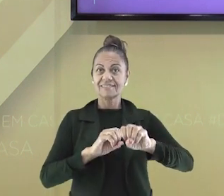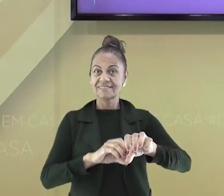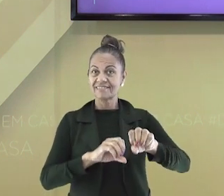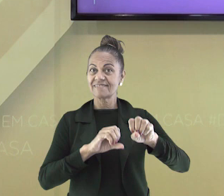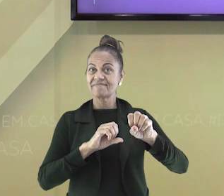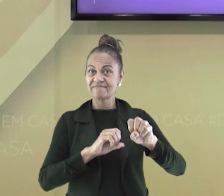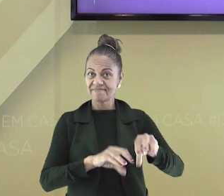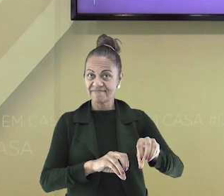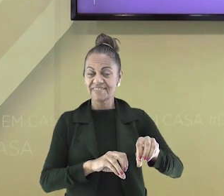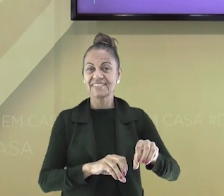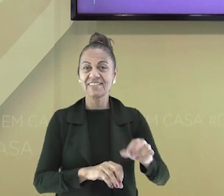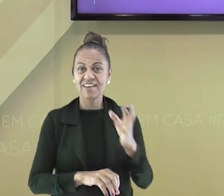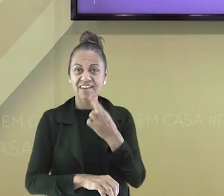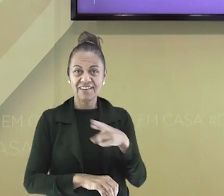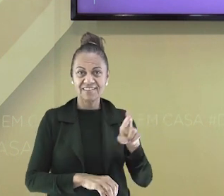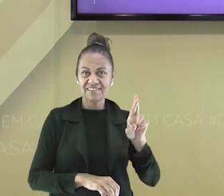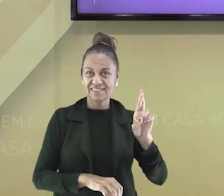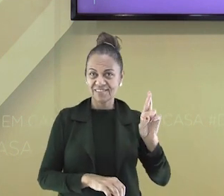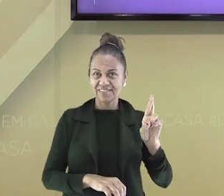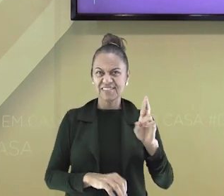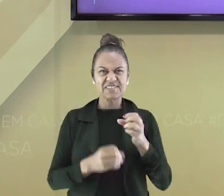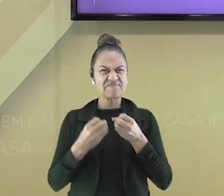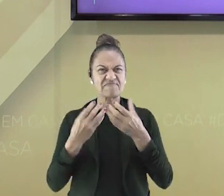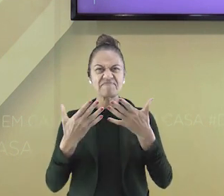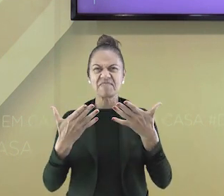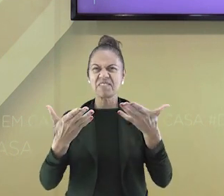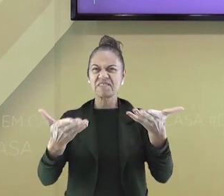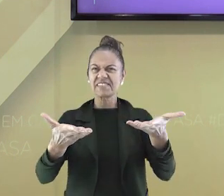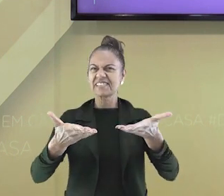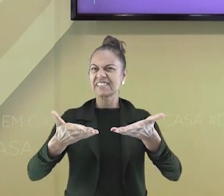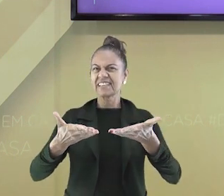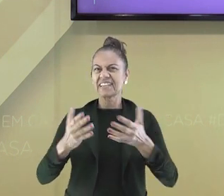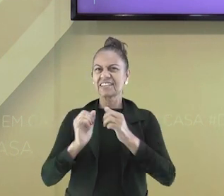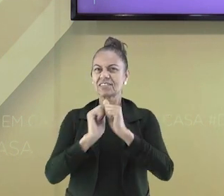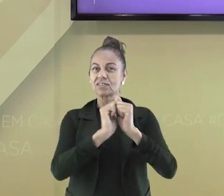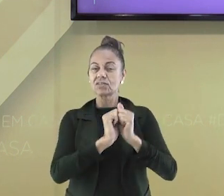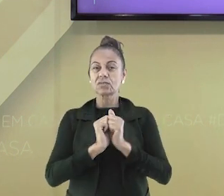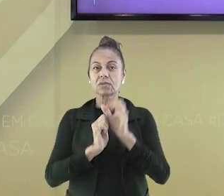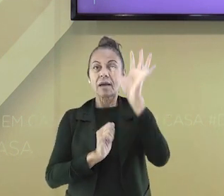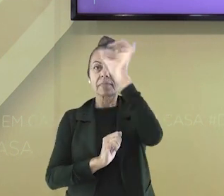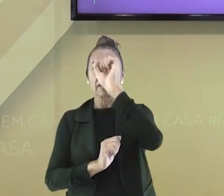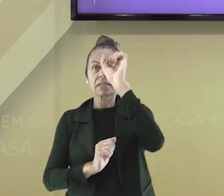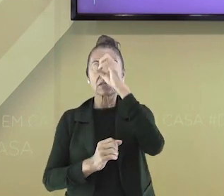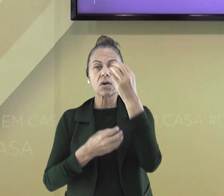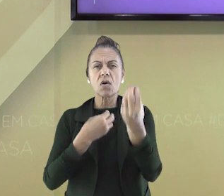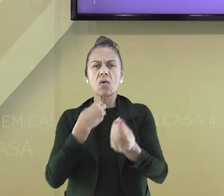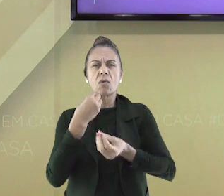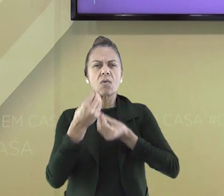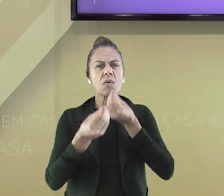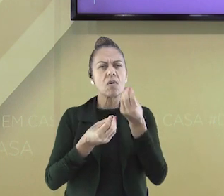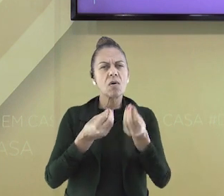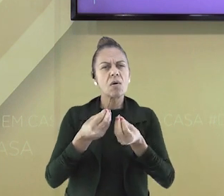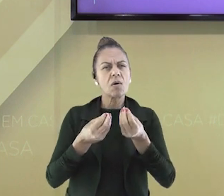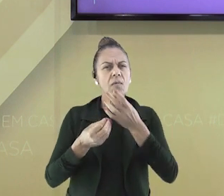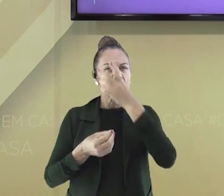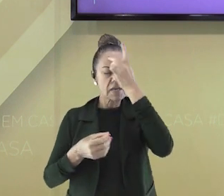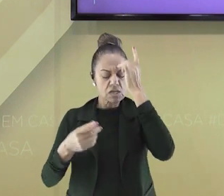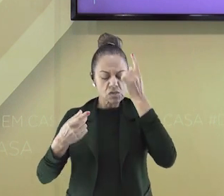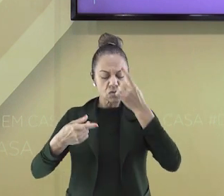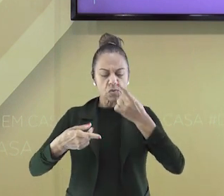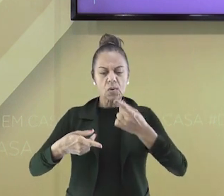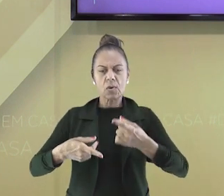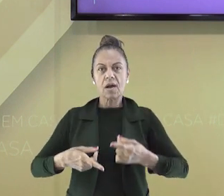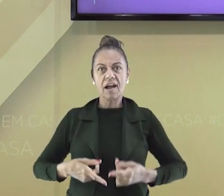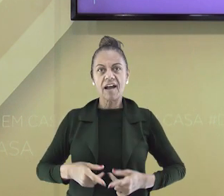Muito bom estar com vocês aqui para juntos aprendermos sobre as formas de registro das memórias pessoais,